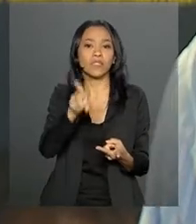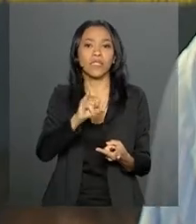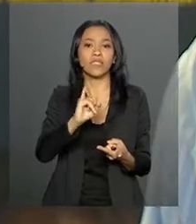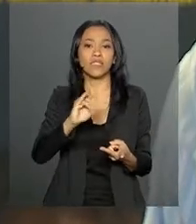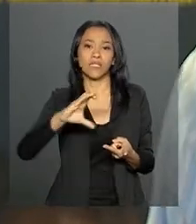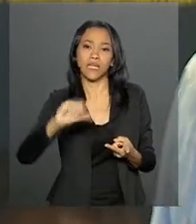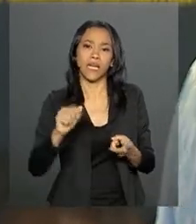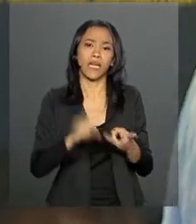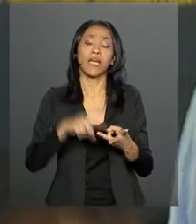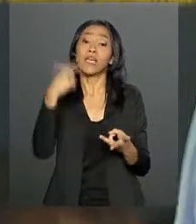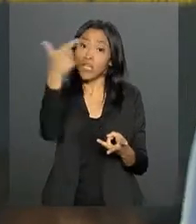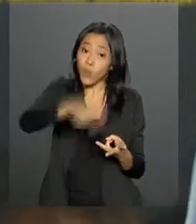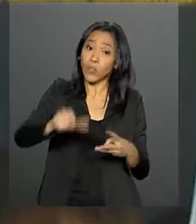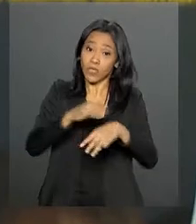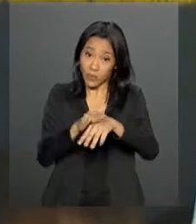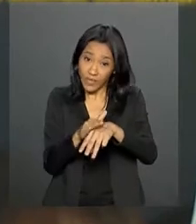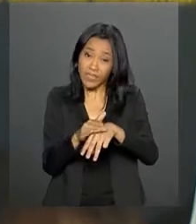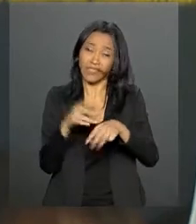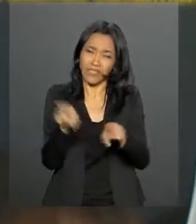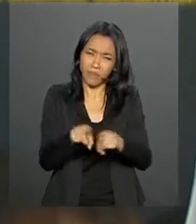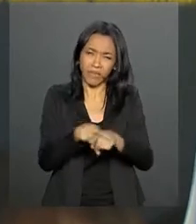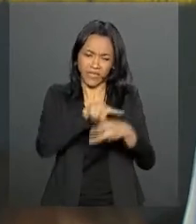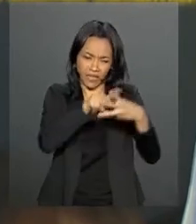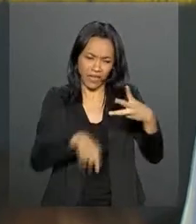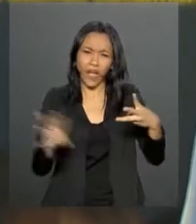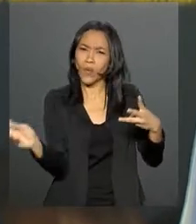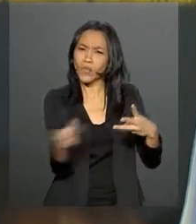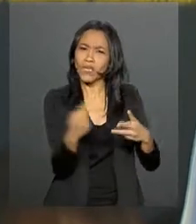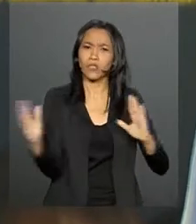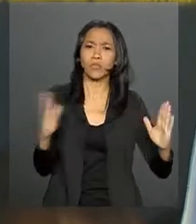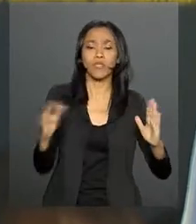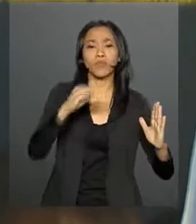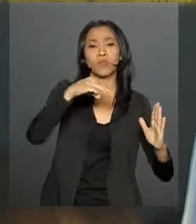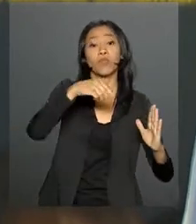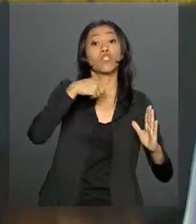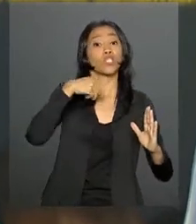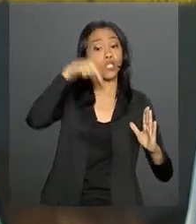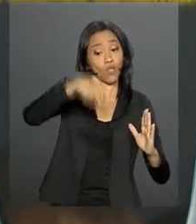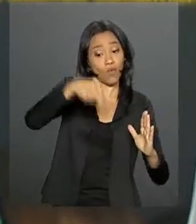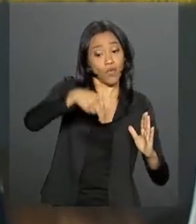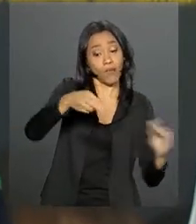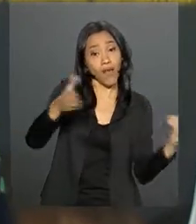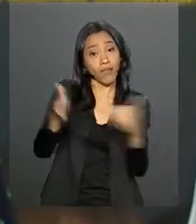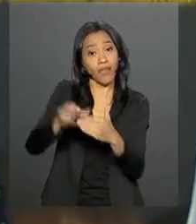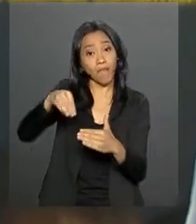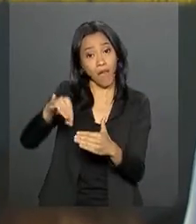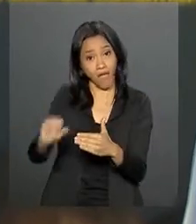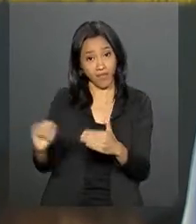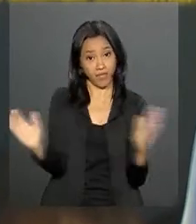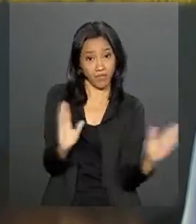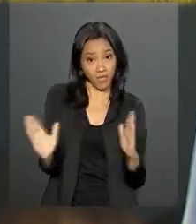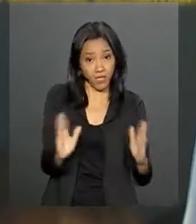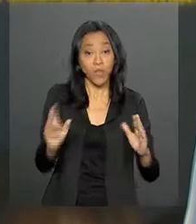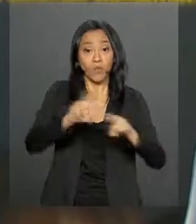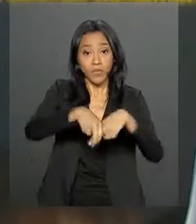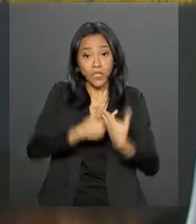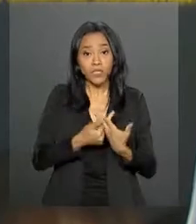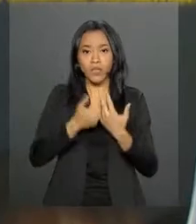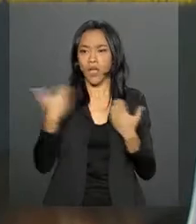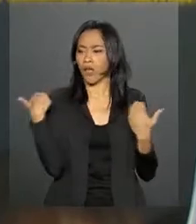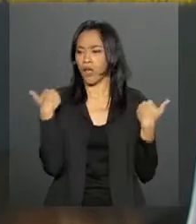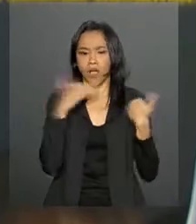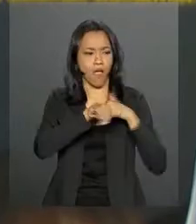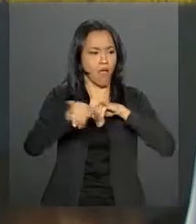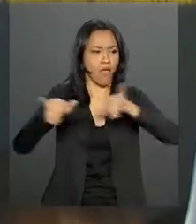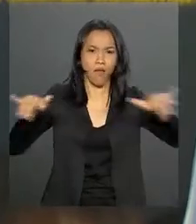doenças que ocorrem com mais frequência de novembro a maio, quando chove mais no país. Por isso, neste período, as campanhas de combate ao